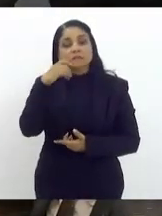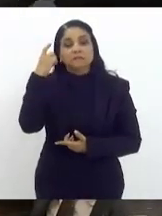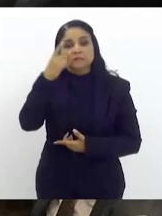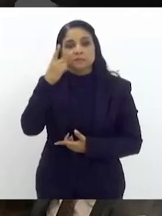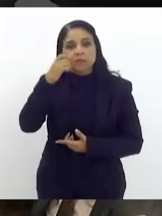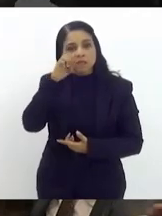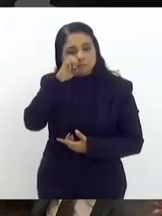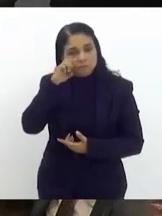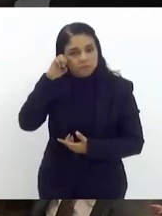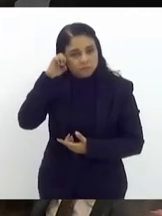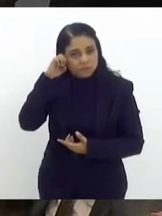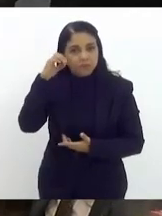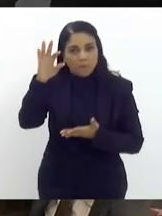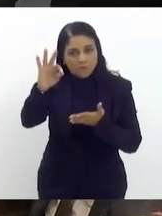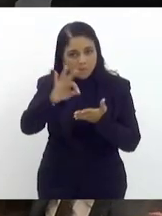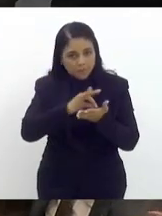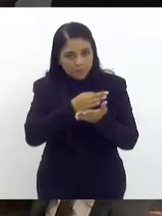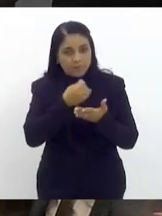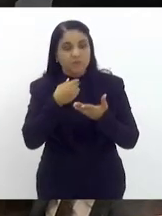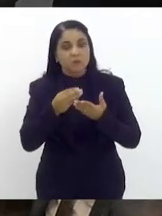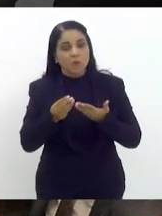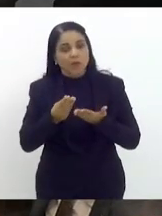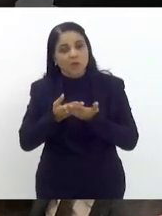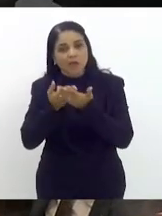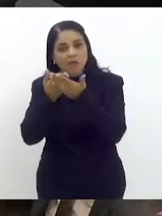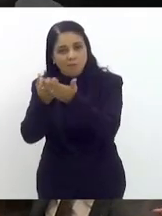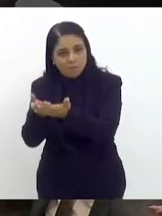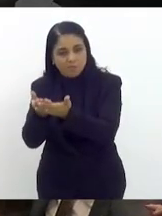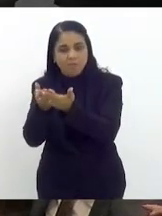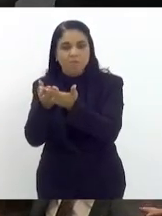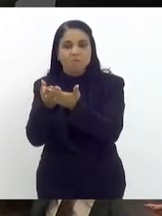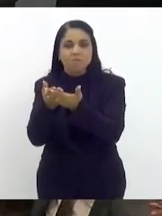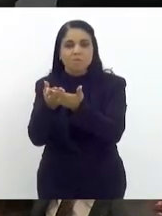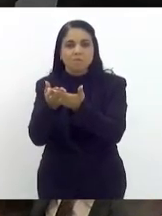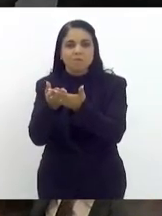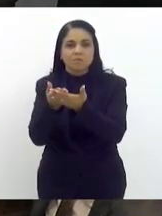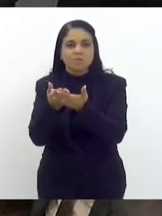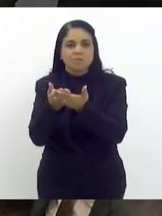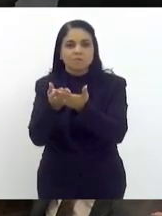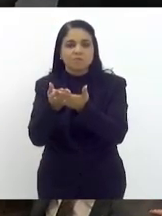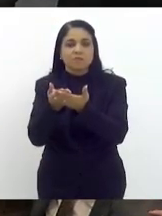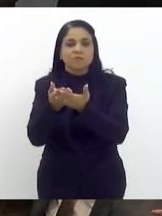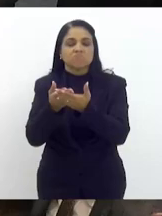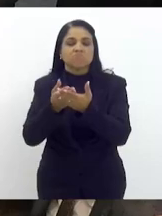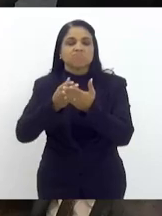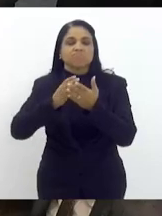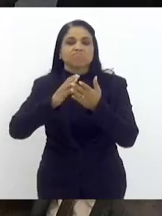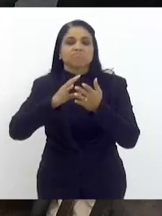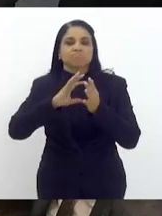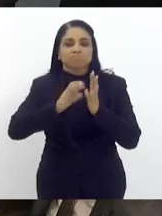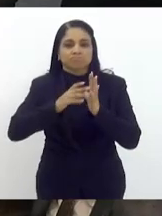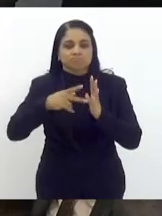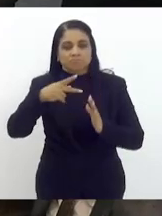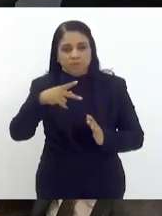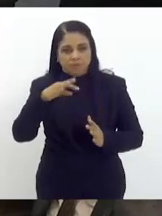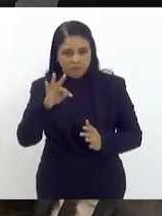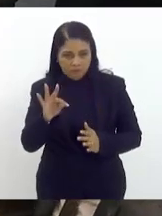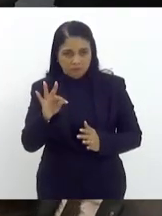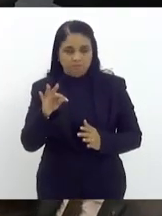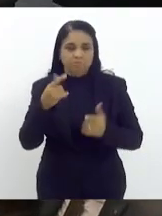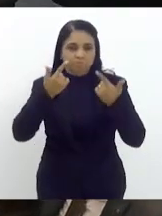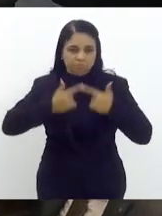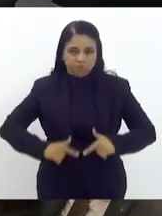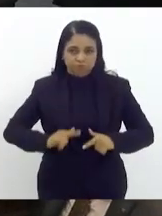presidente obrigada encaminhando abstenção da bancada do PT deputado Ottonio de Paula